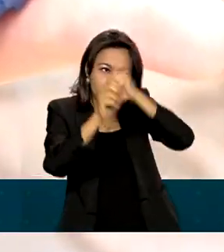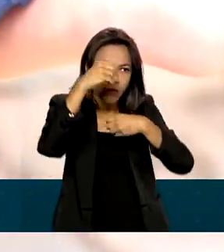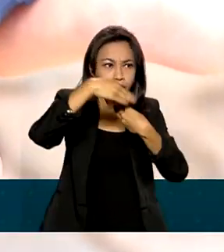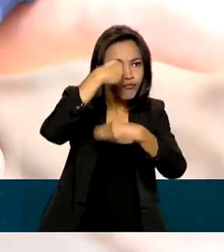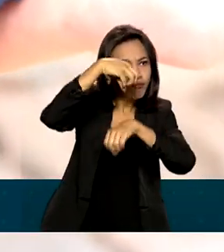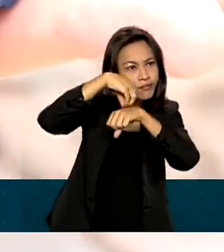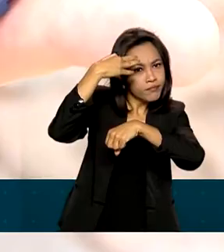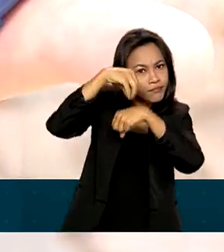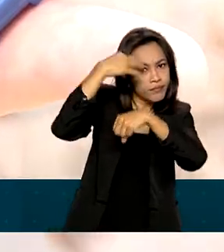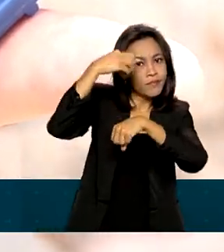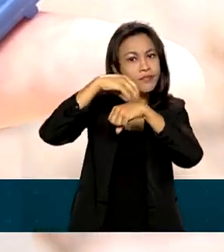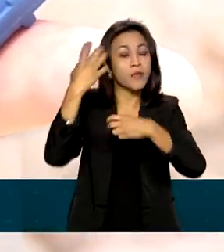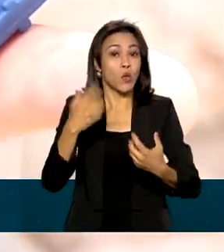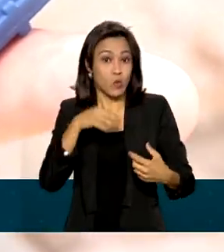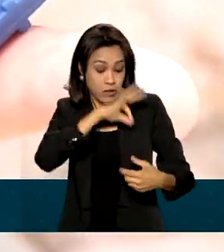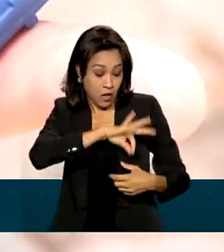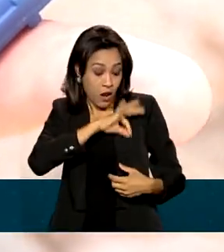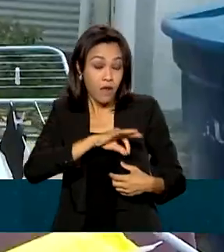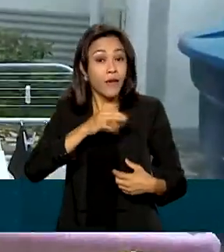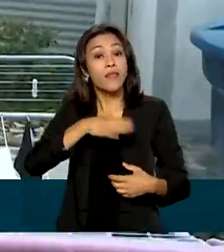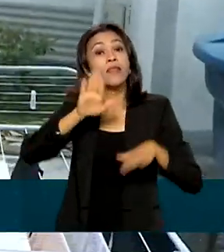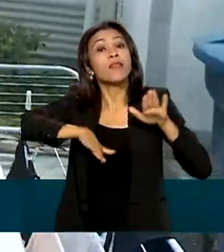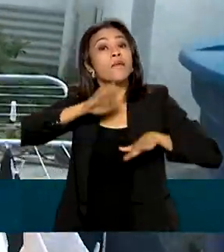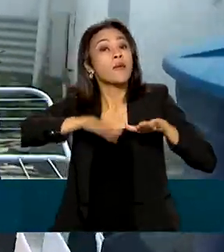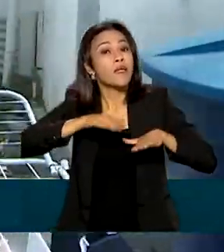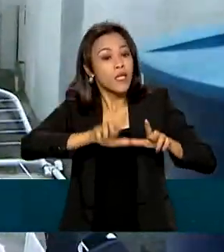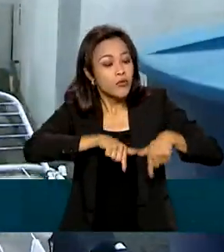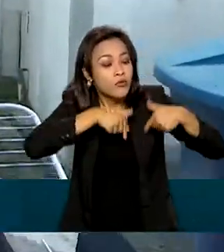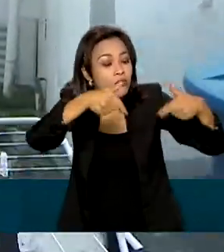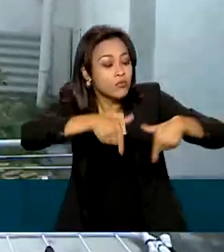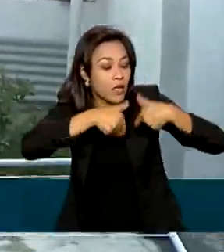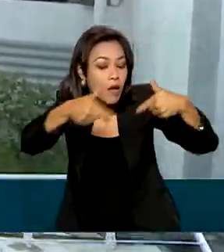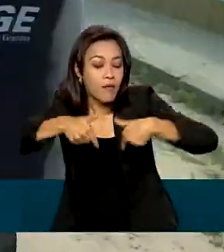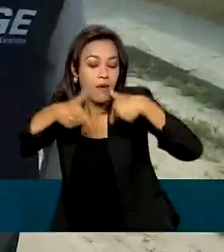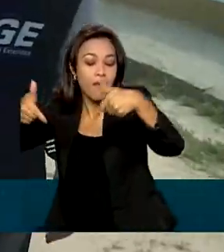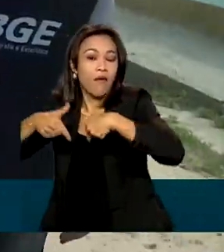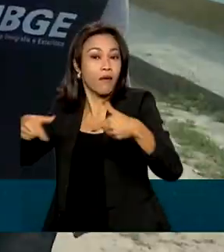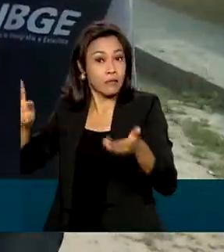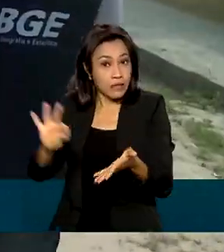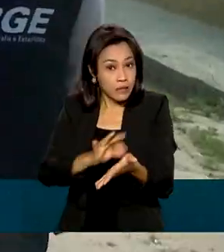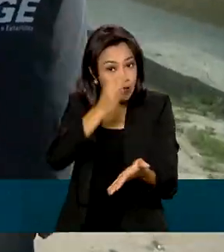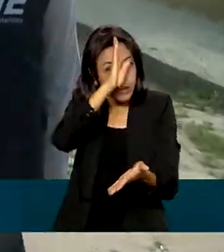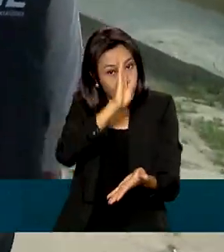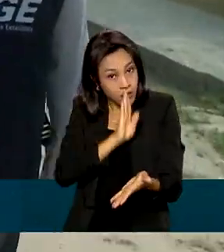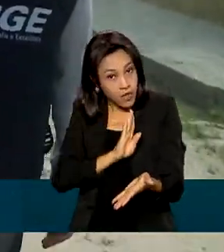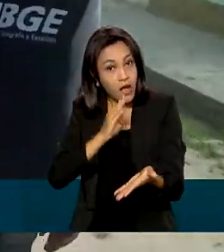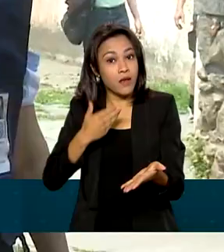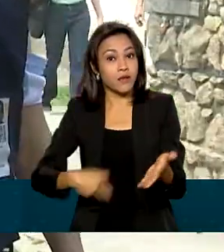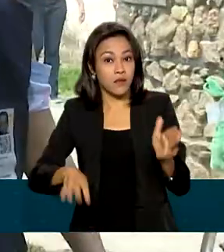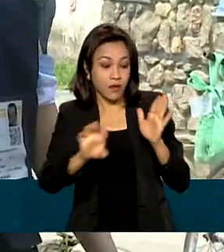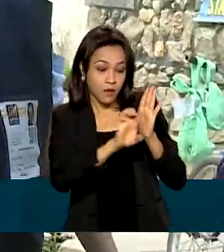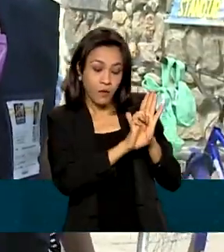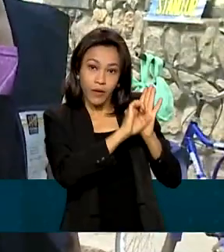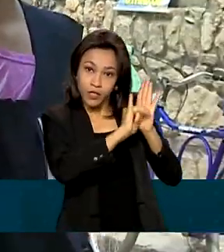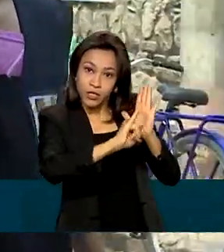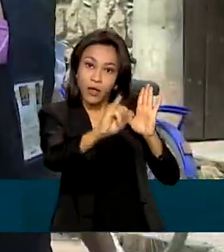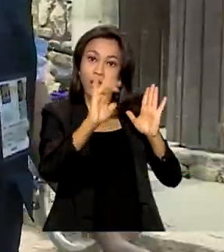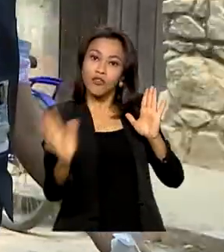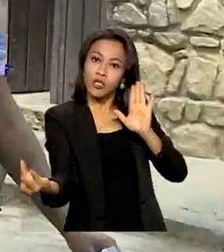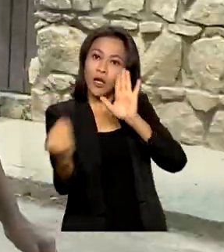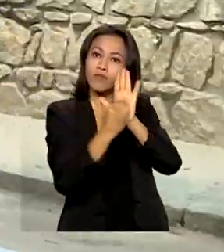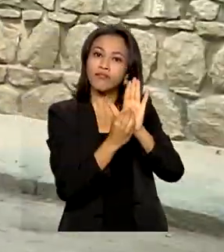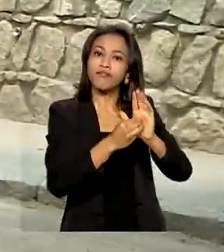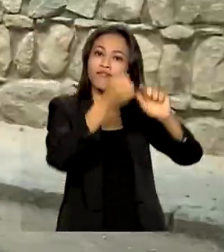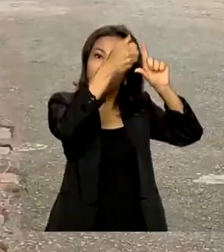salário será de acordo com a produção, as inscrições são de graça e o edital está disponível na página do